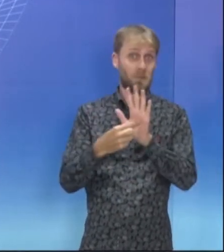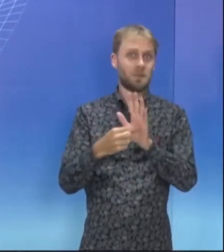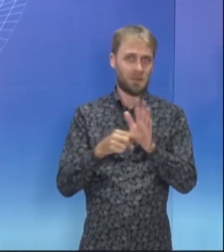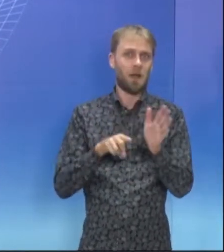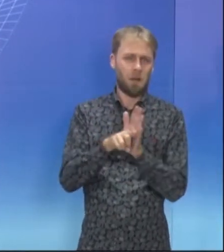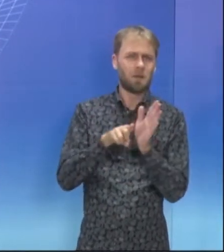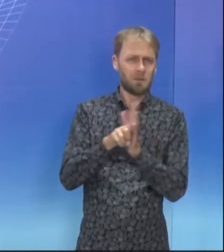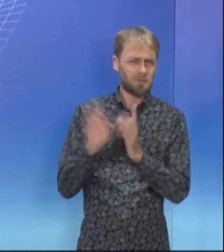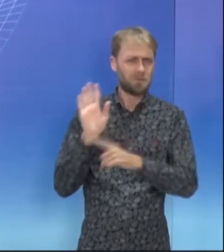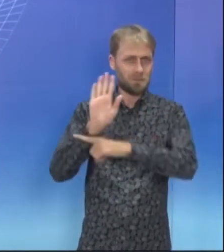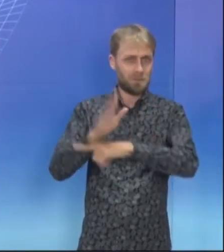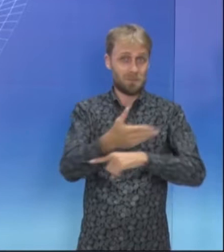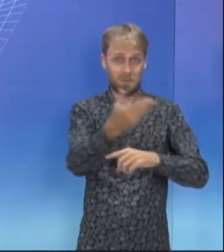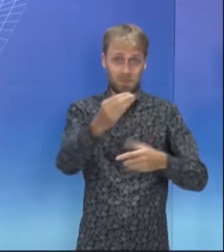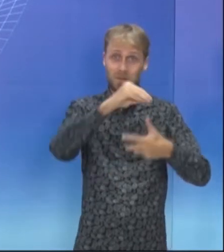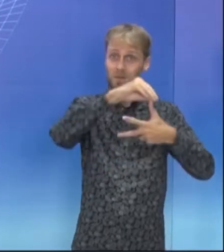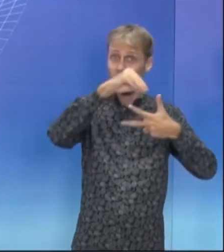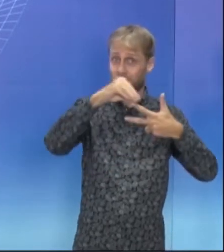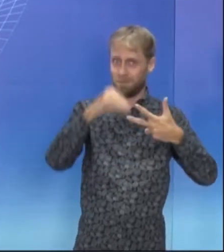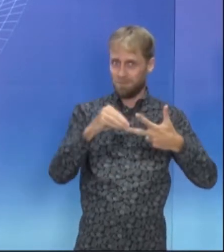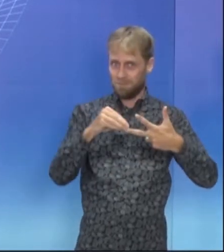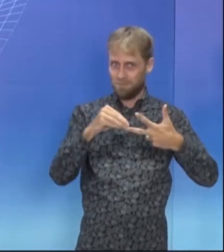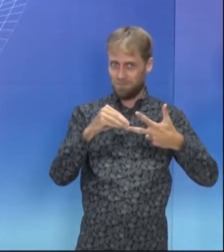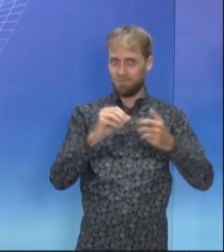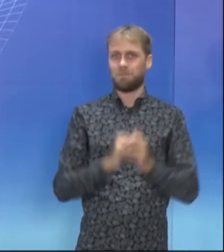possa ajudar vocês no Enem. Vamos lá!